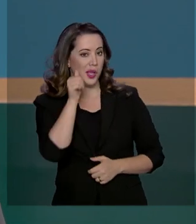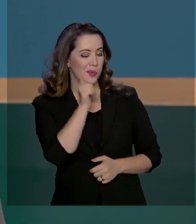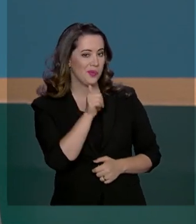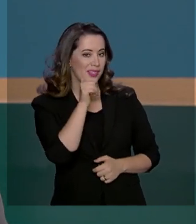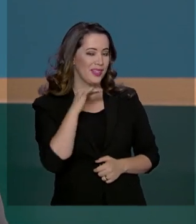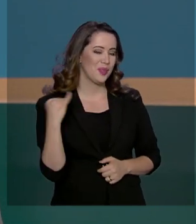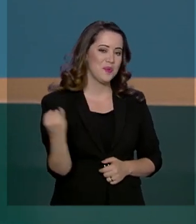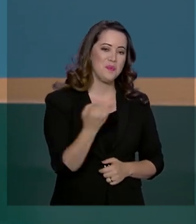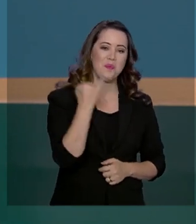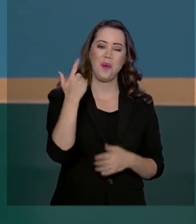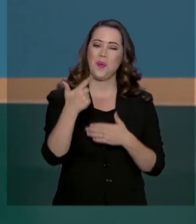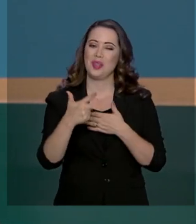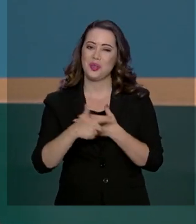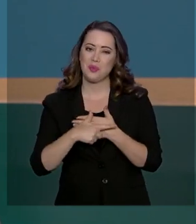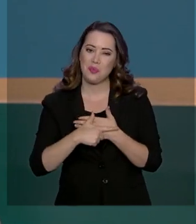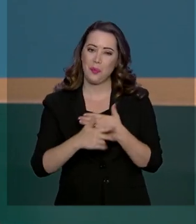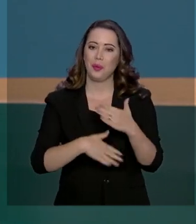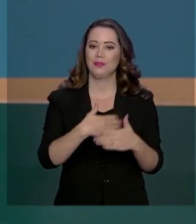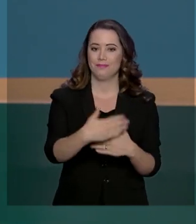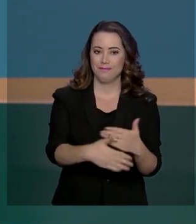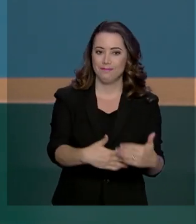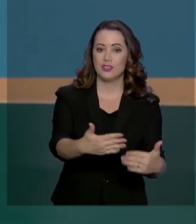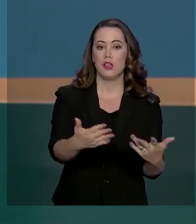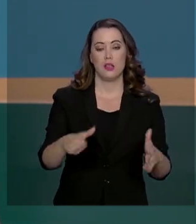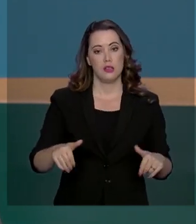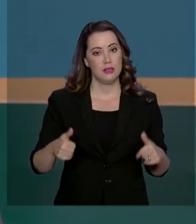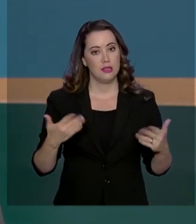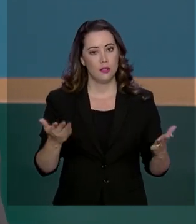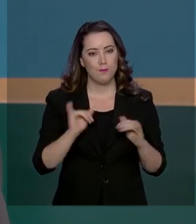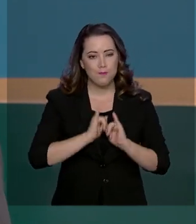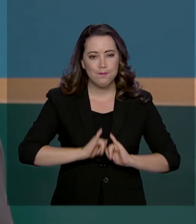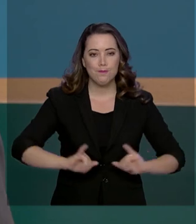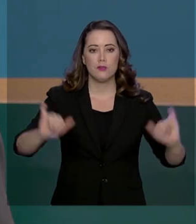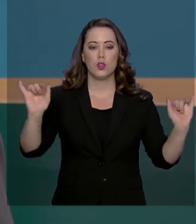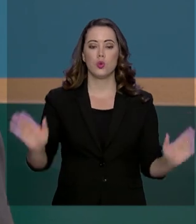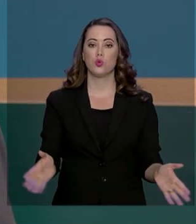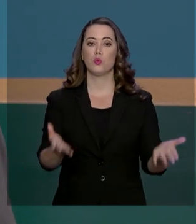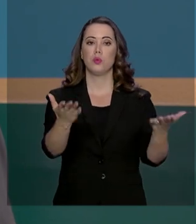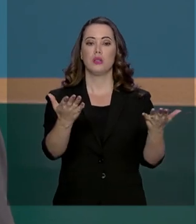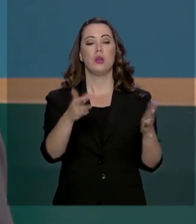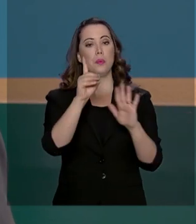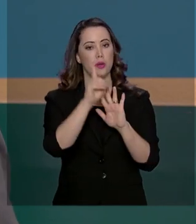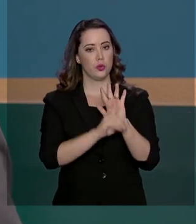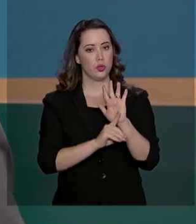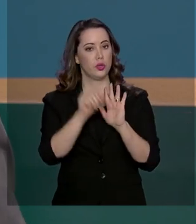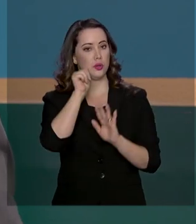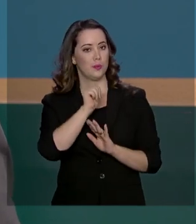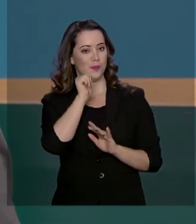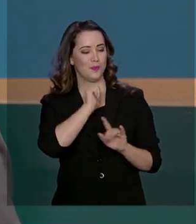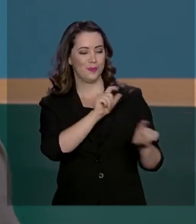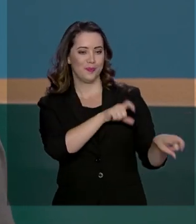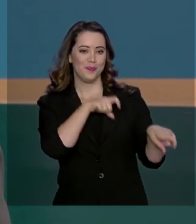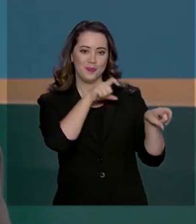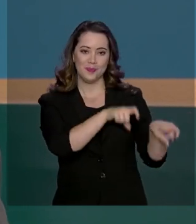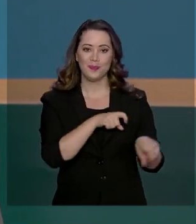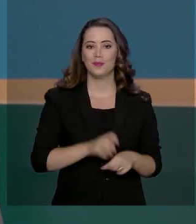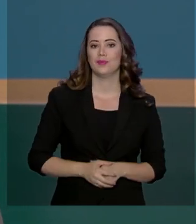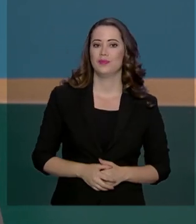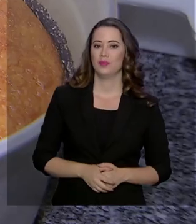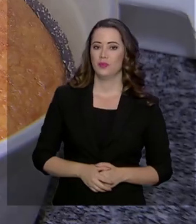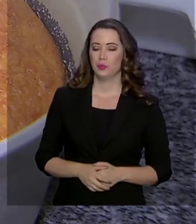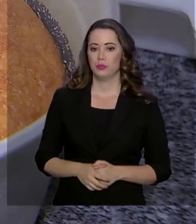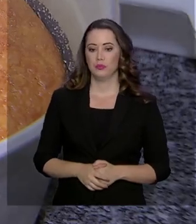têm um importante papel nesse processo. Por isso, foi lançada a campanha de mobilização pelos direitos das mulheres do campo.